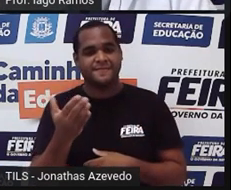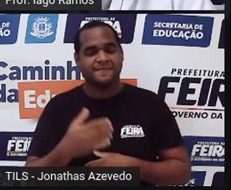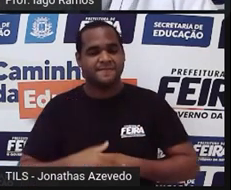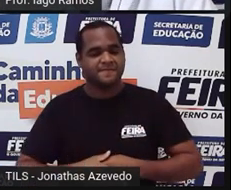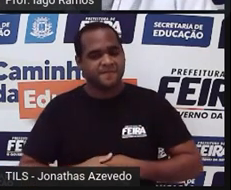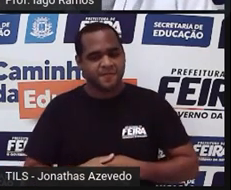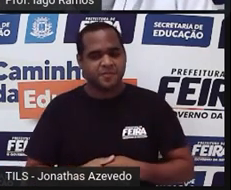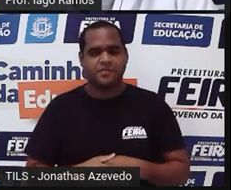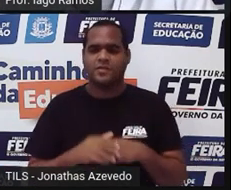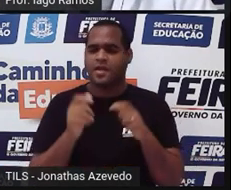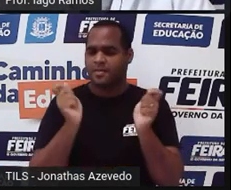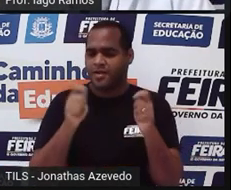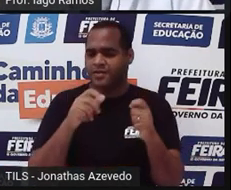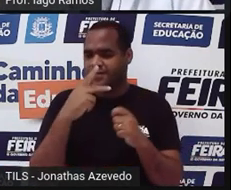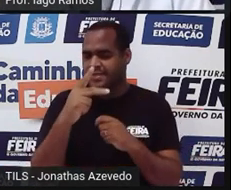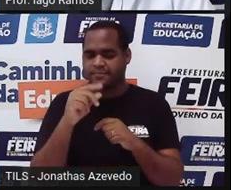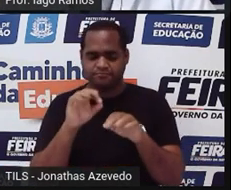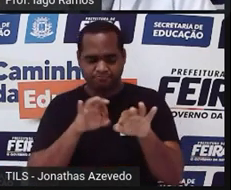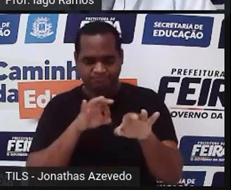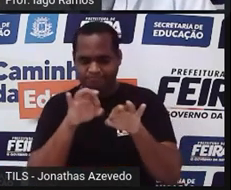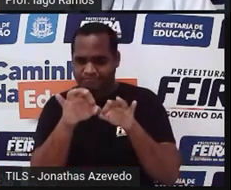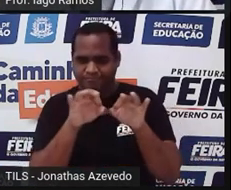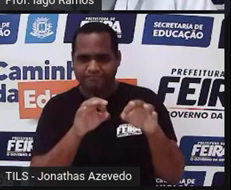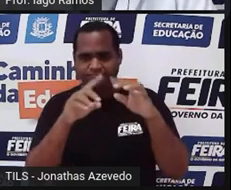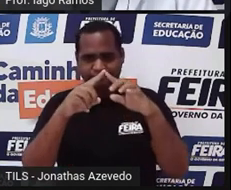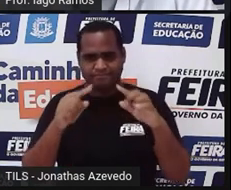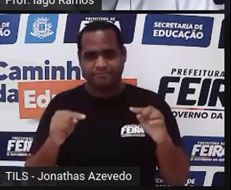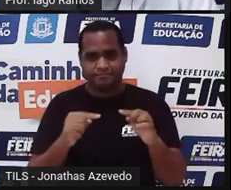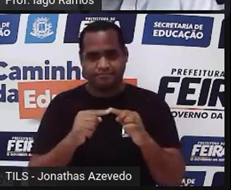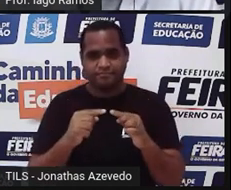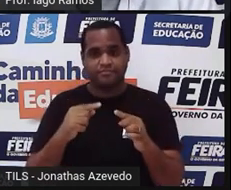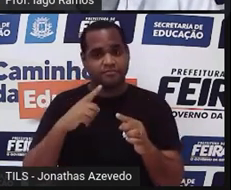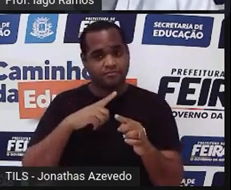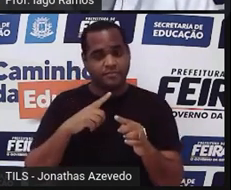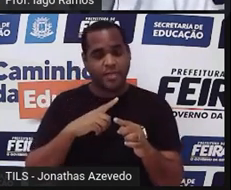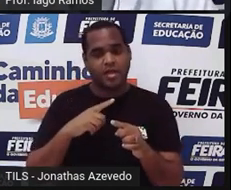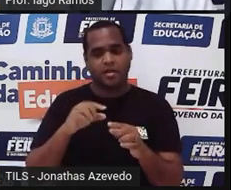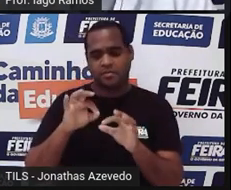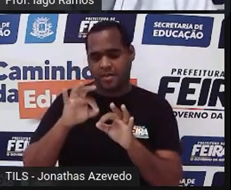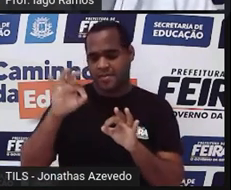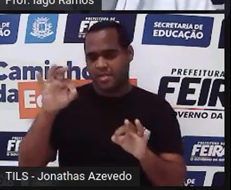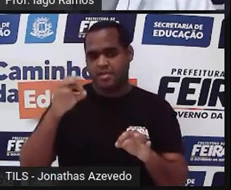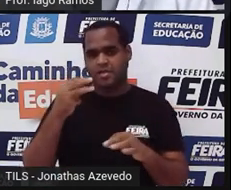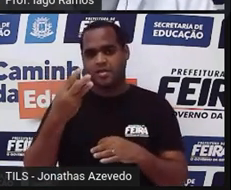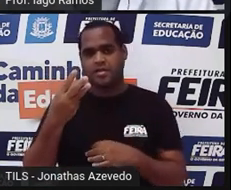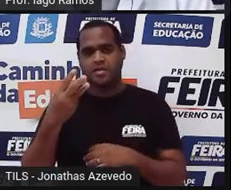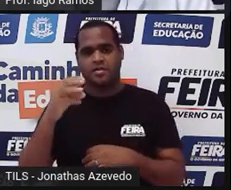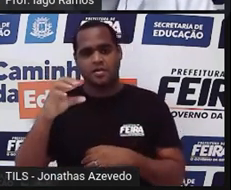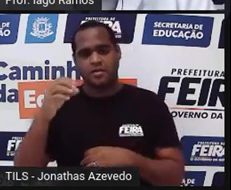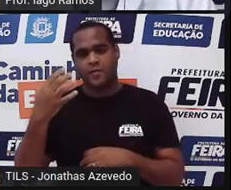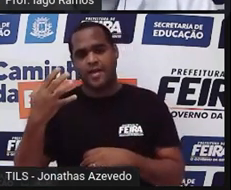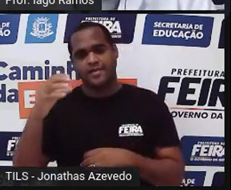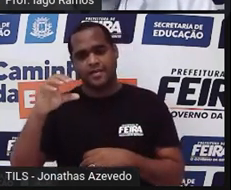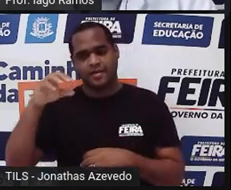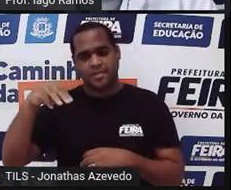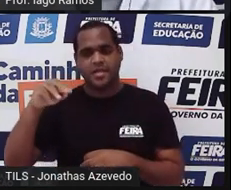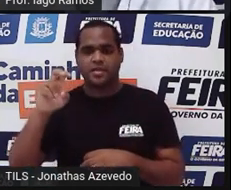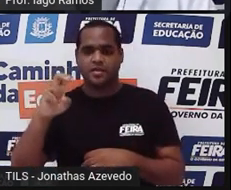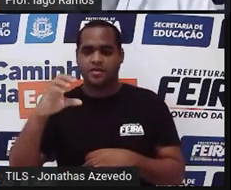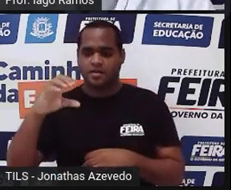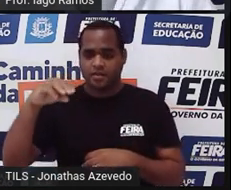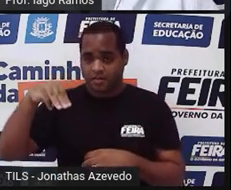É possível construir um triângulo com medidas 3 centímetros, 4 centímetros e 5 centímetros.